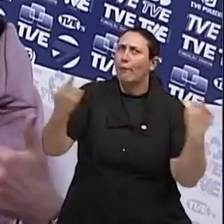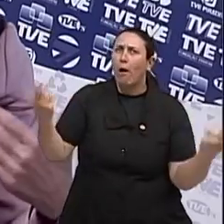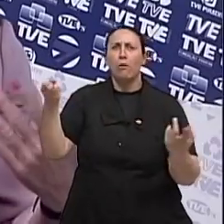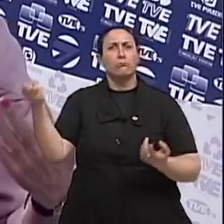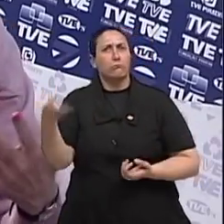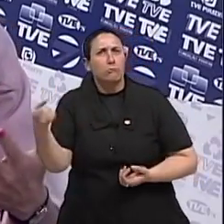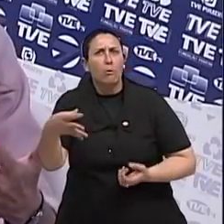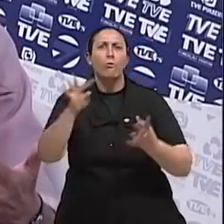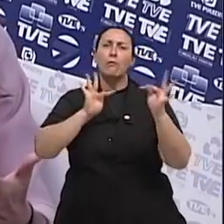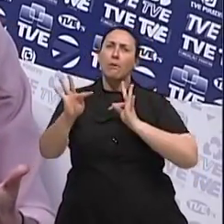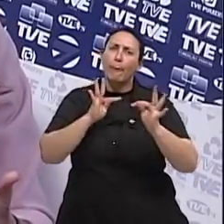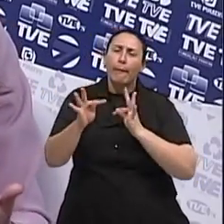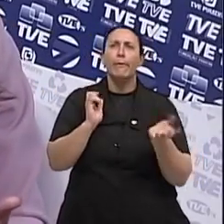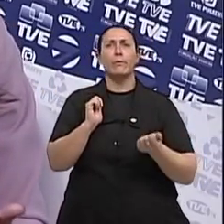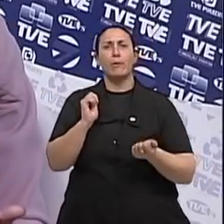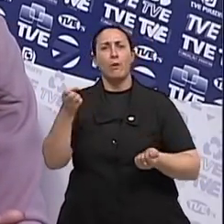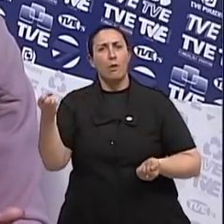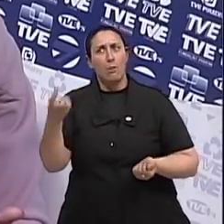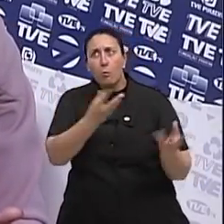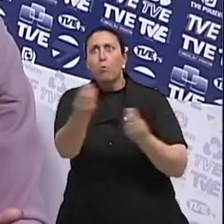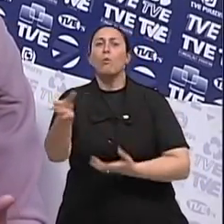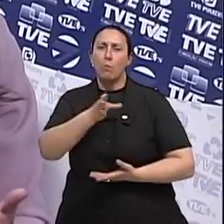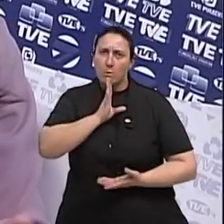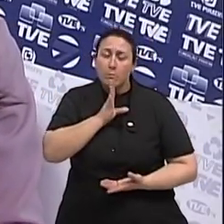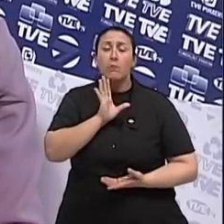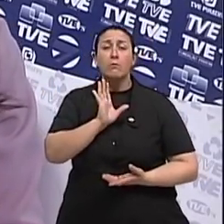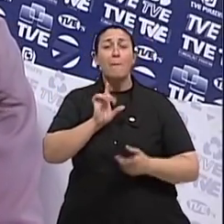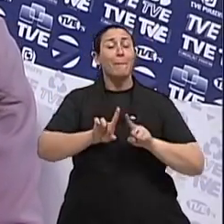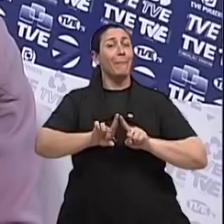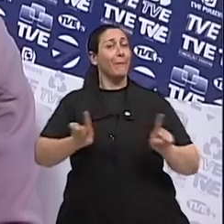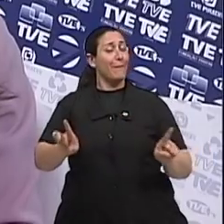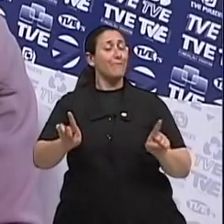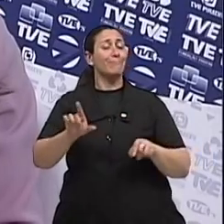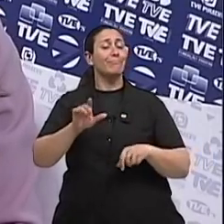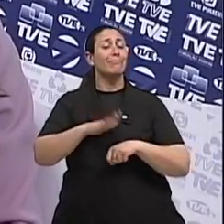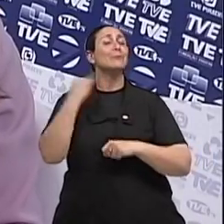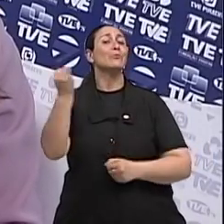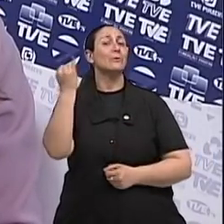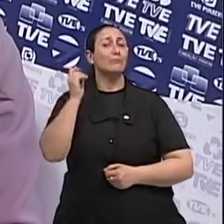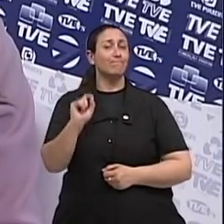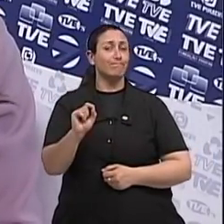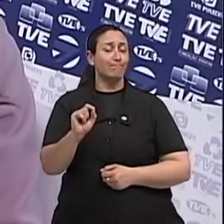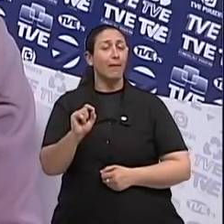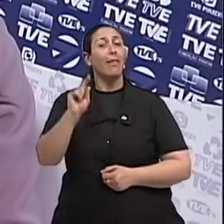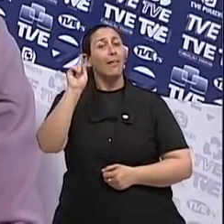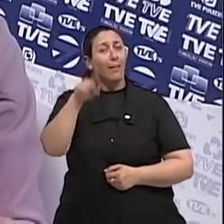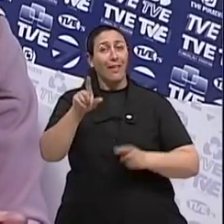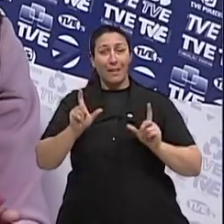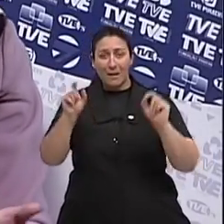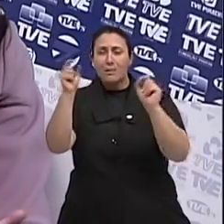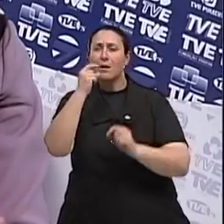tratamentos, de conhecimento da doença a todo tempo. Mas o mais importante é que o câncer de mama, como outros